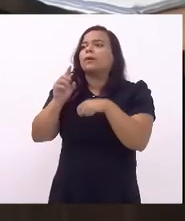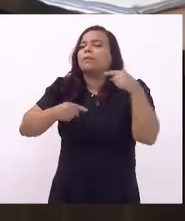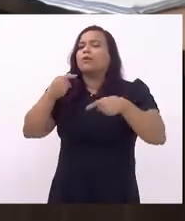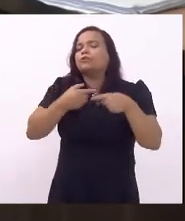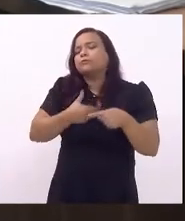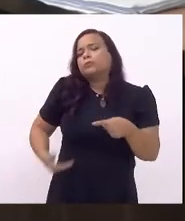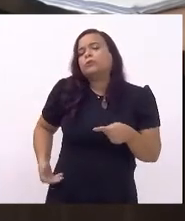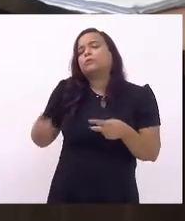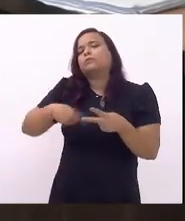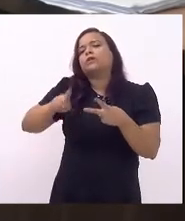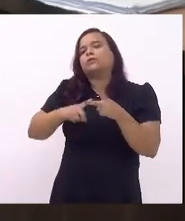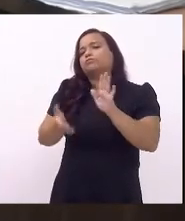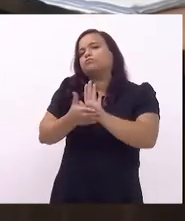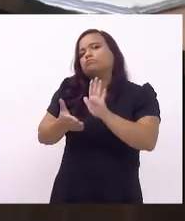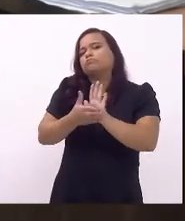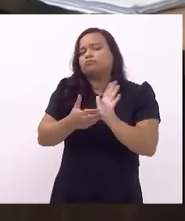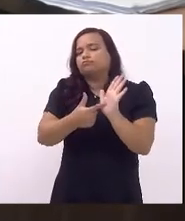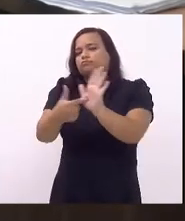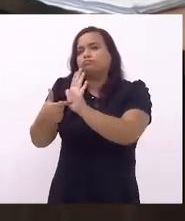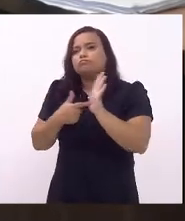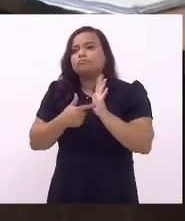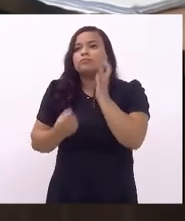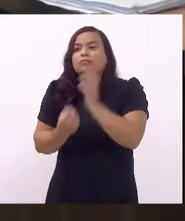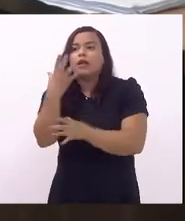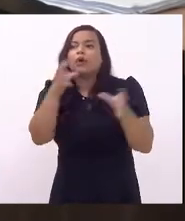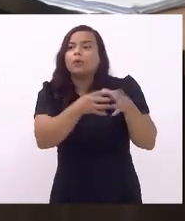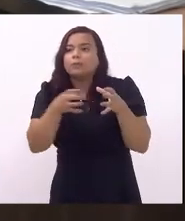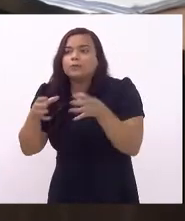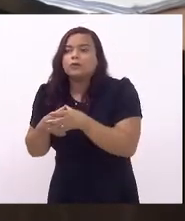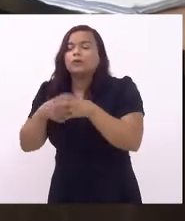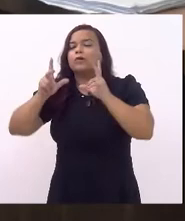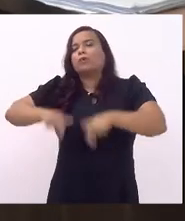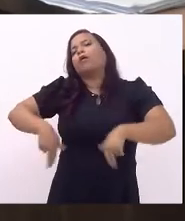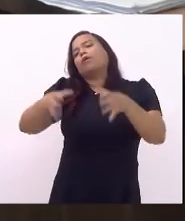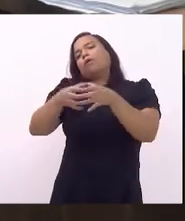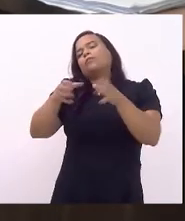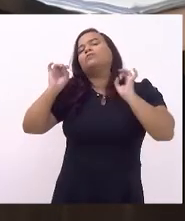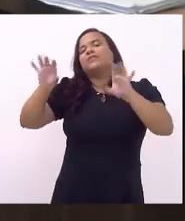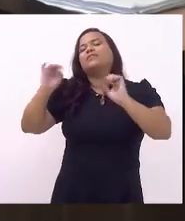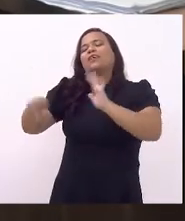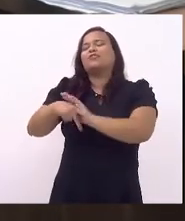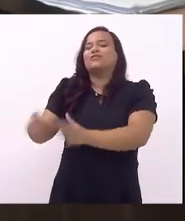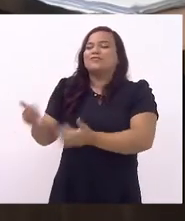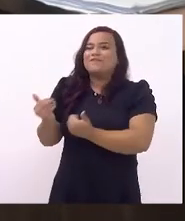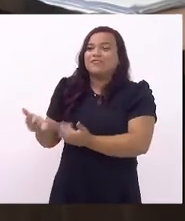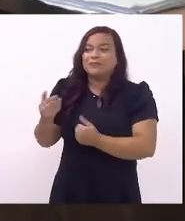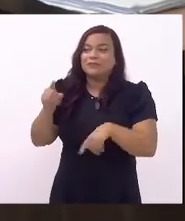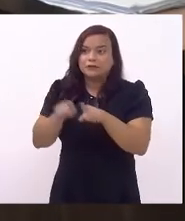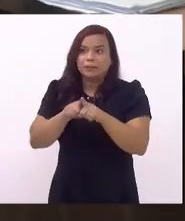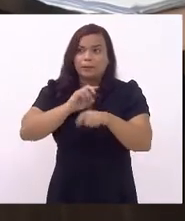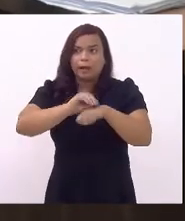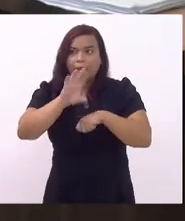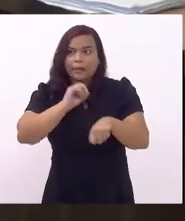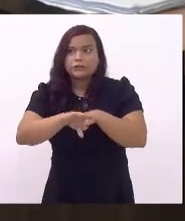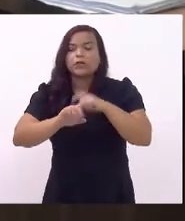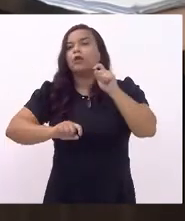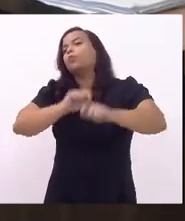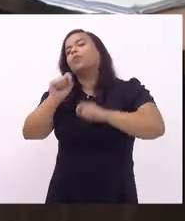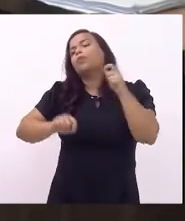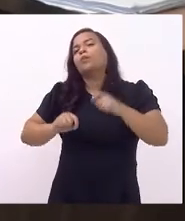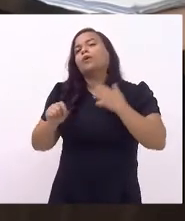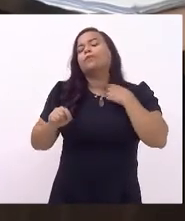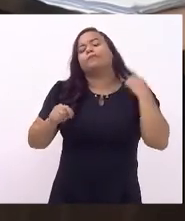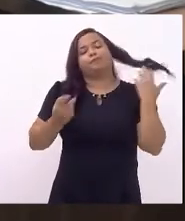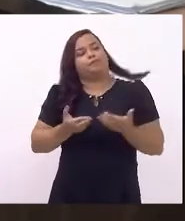proposições, construindo comissões como a Comissão Especial da Juventude, relatei também do que é a